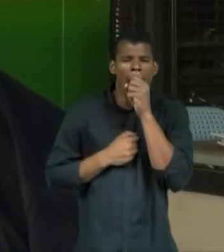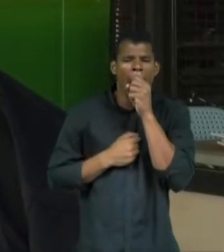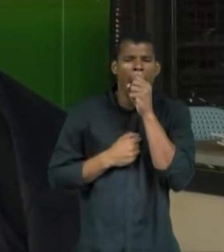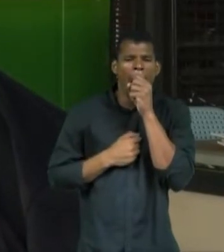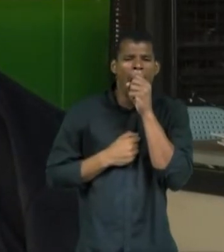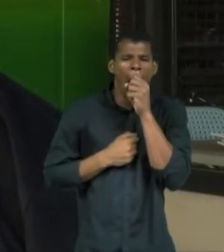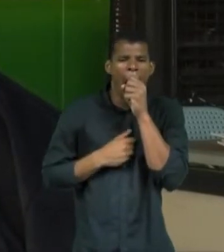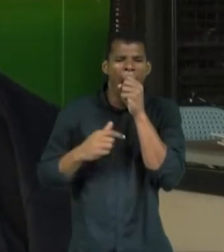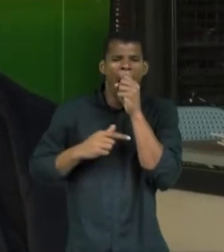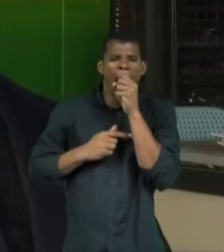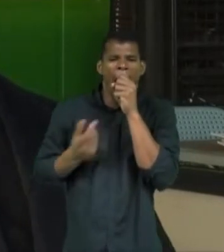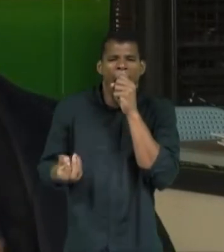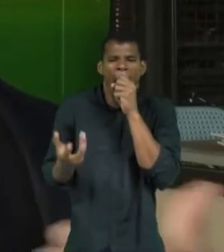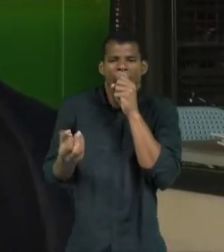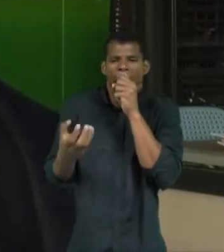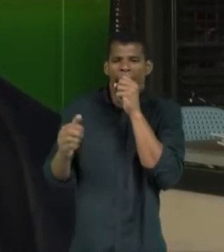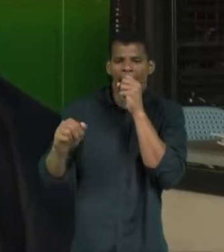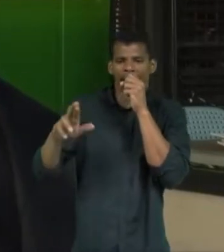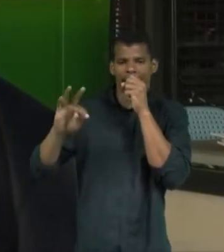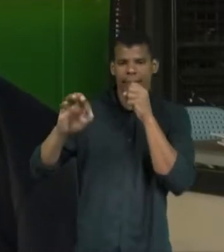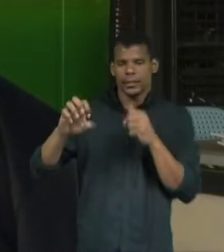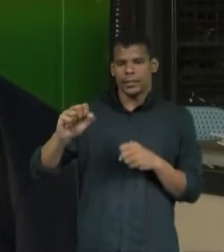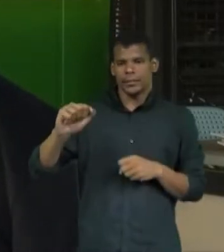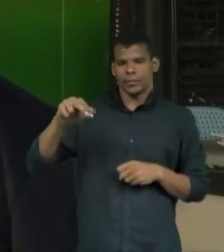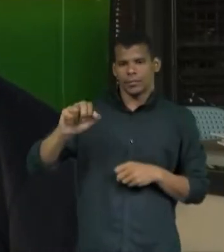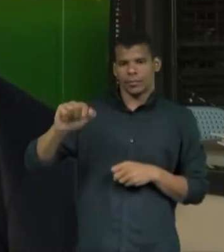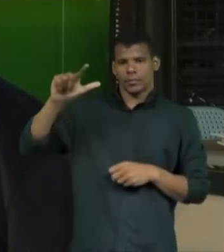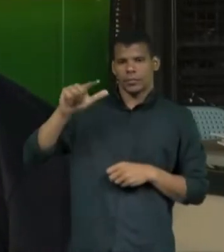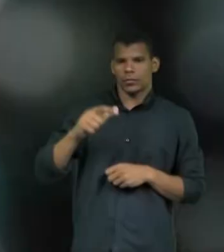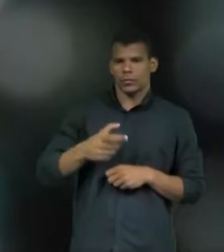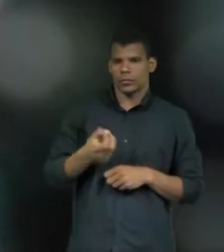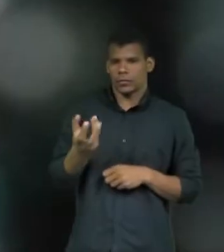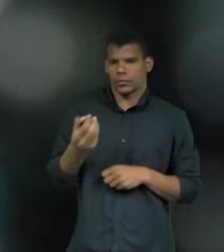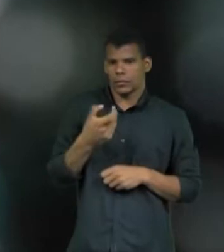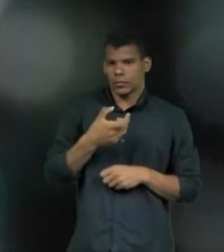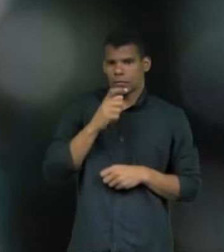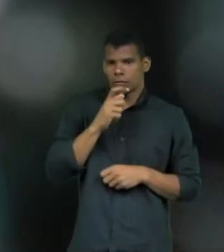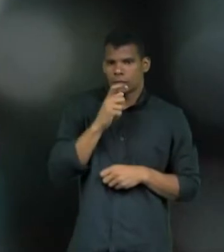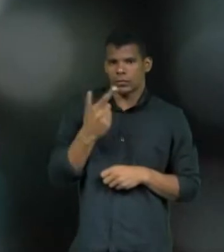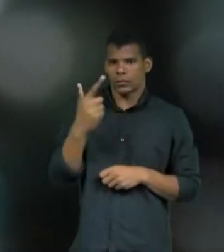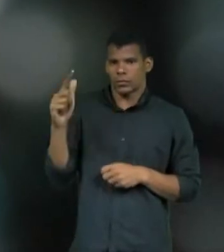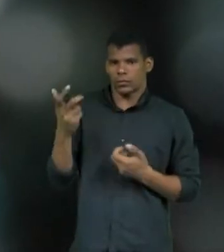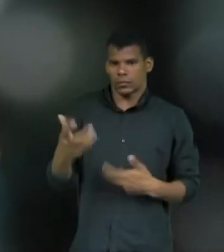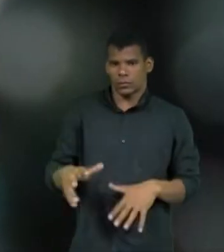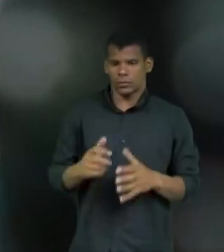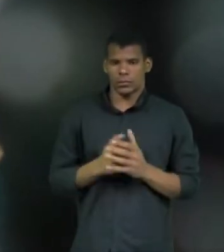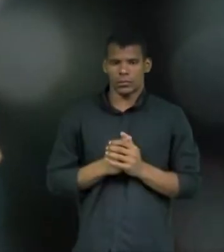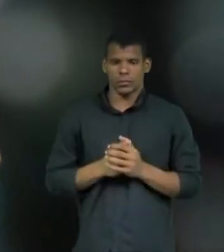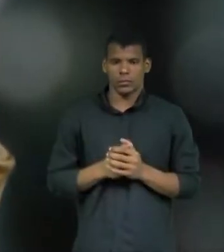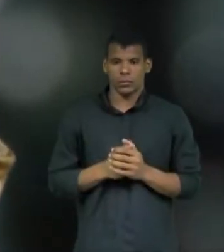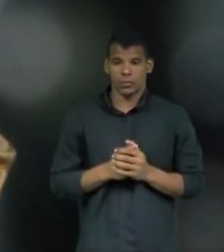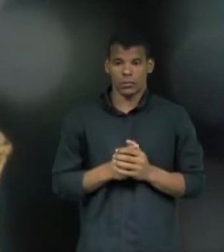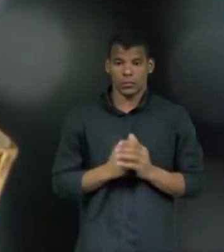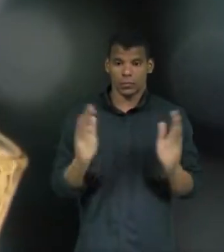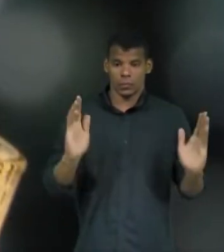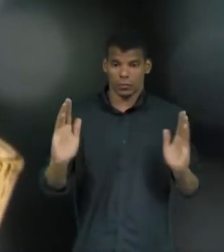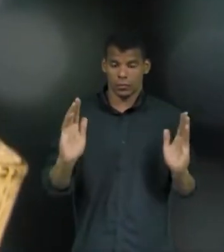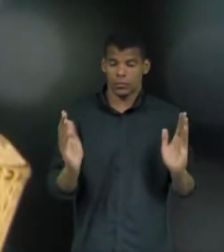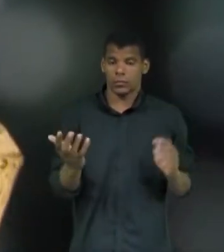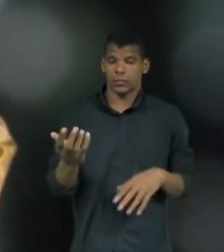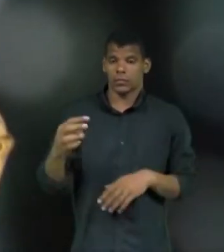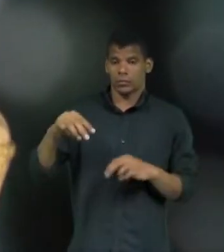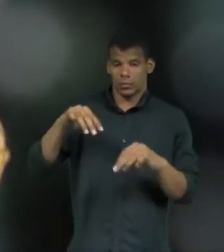bichinho da cerveja artesanal, você nunca mais volta a tomar outro tipo de cerveja. De acordo com o anuário da cerveja lançado pelo Ministério da